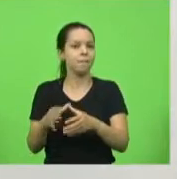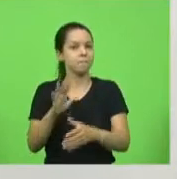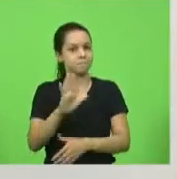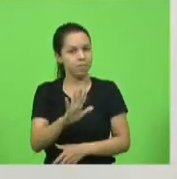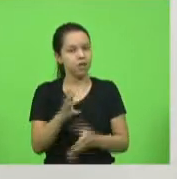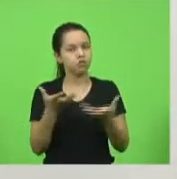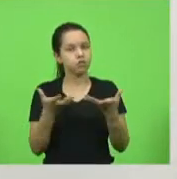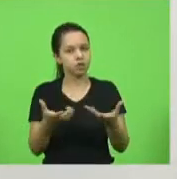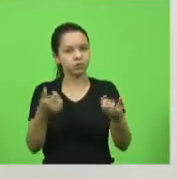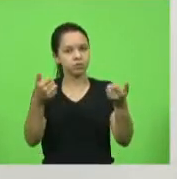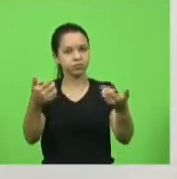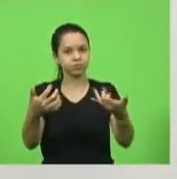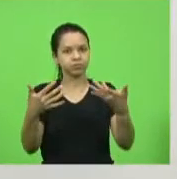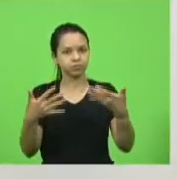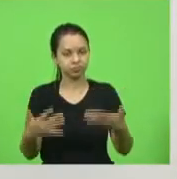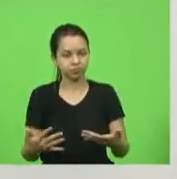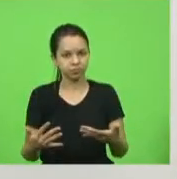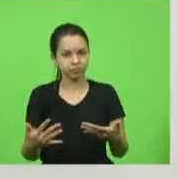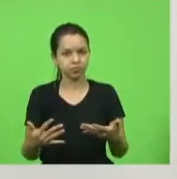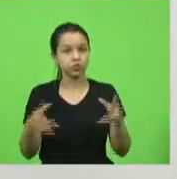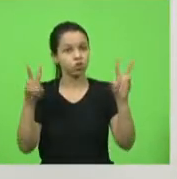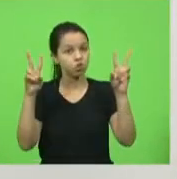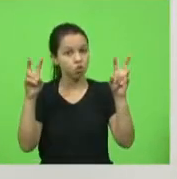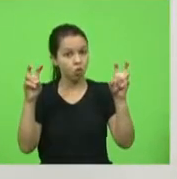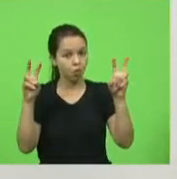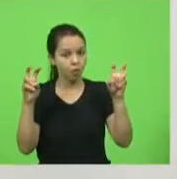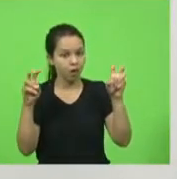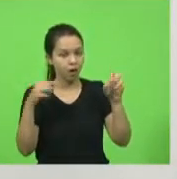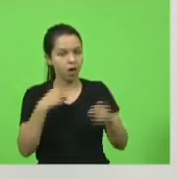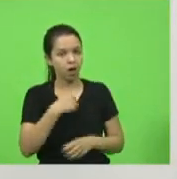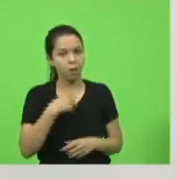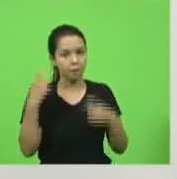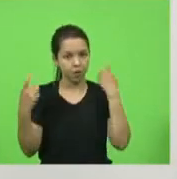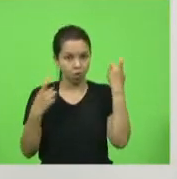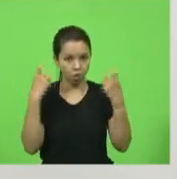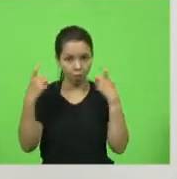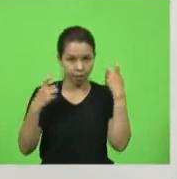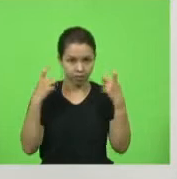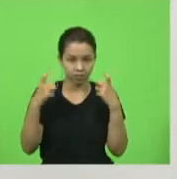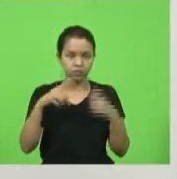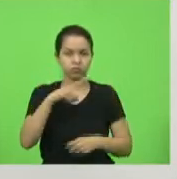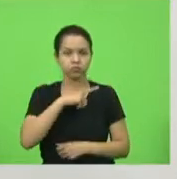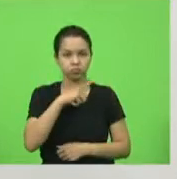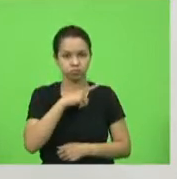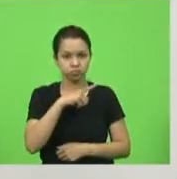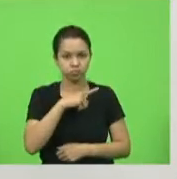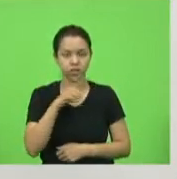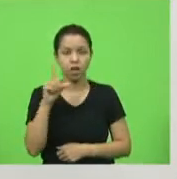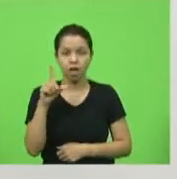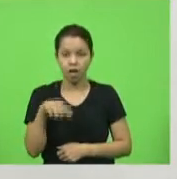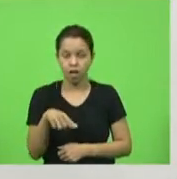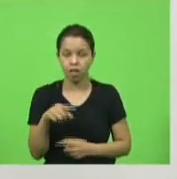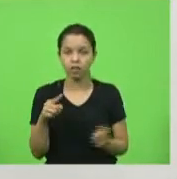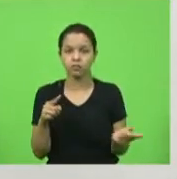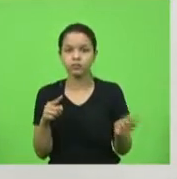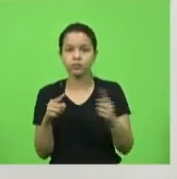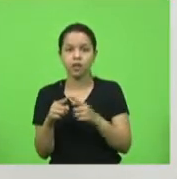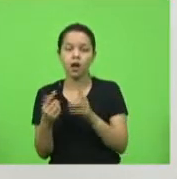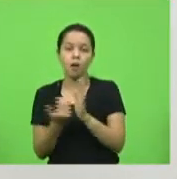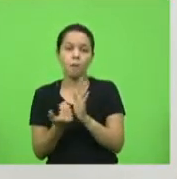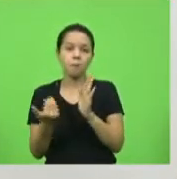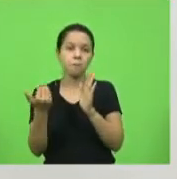doutor Vicente, sobre algo que está me trazendo uma preocupação muito grande com relação ao aumento